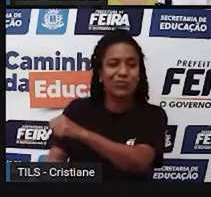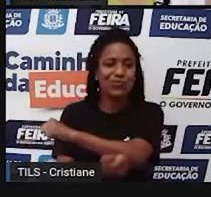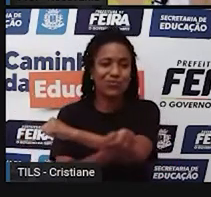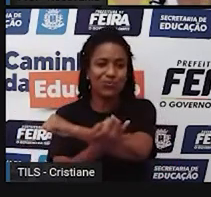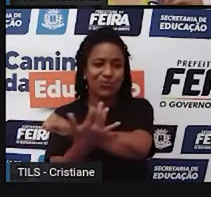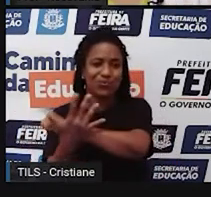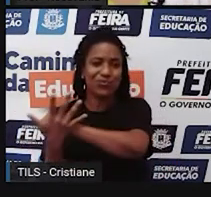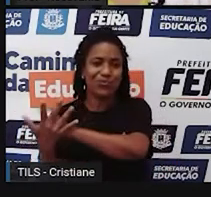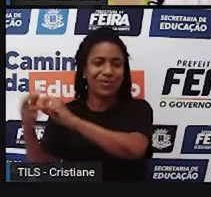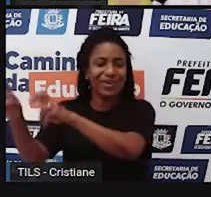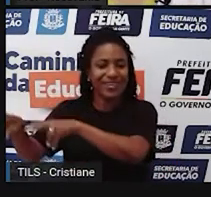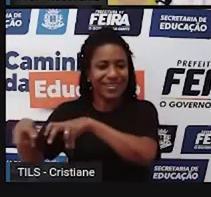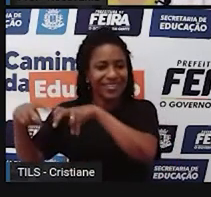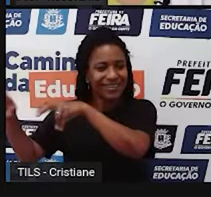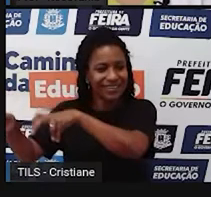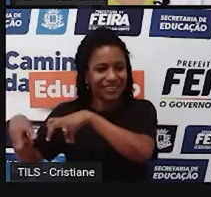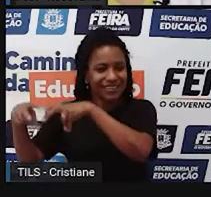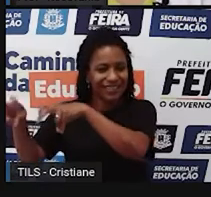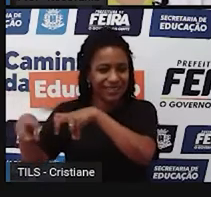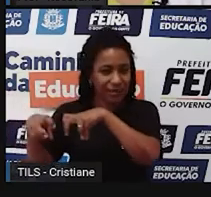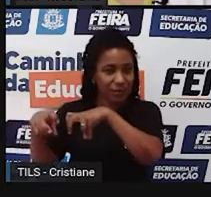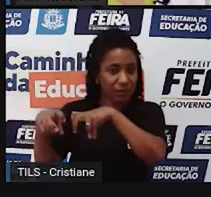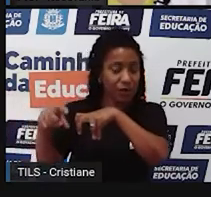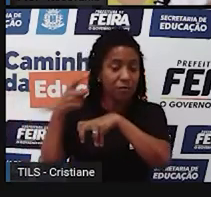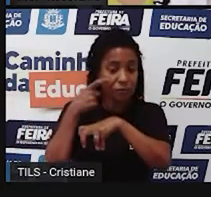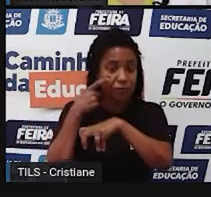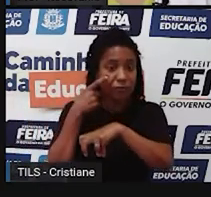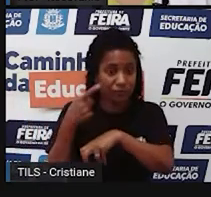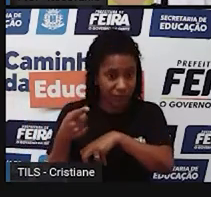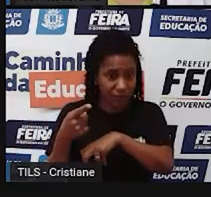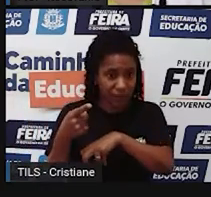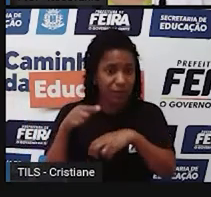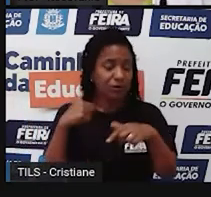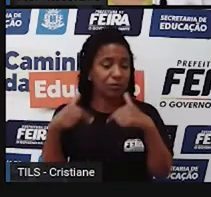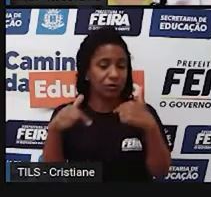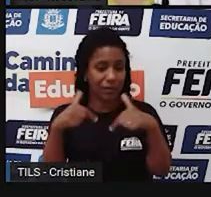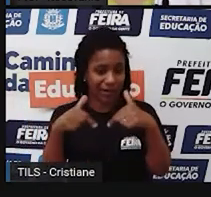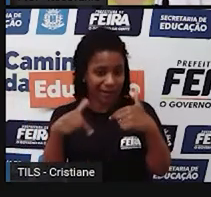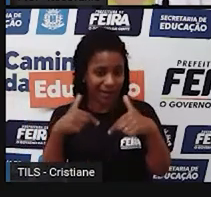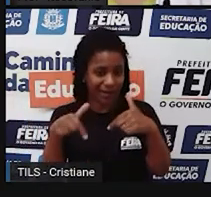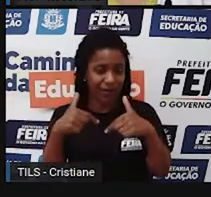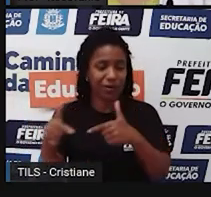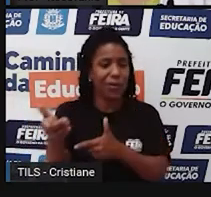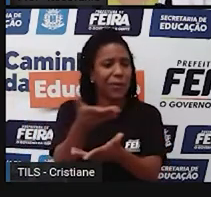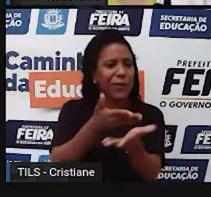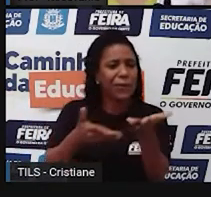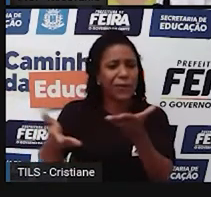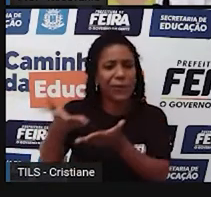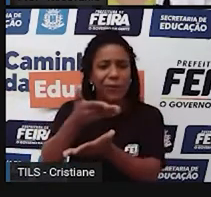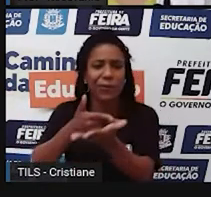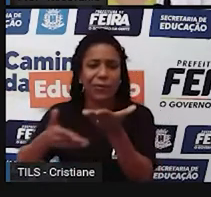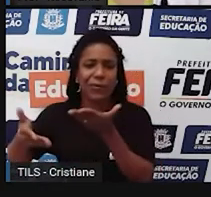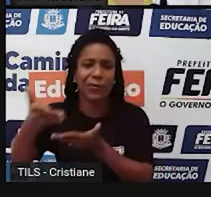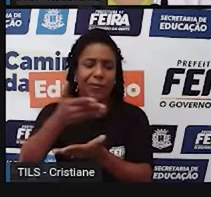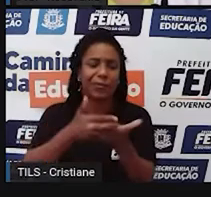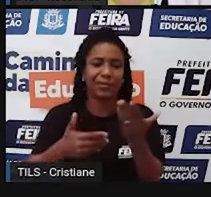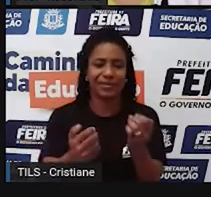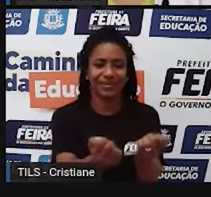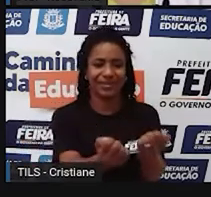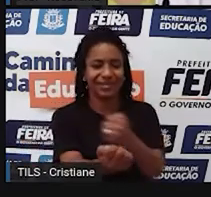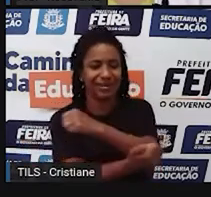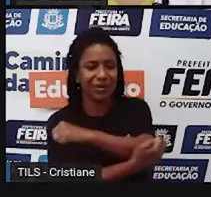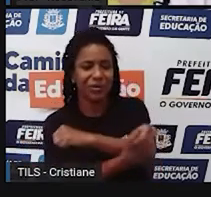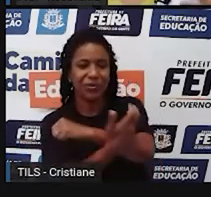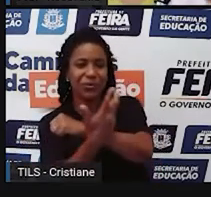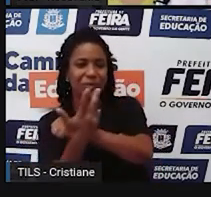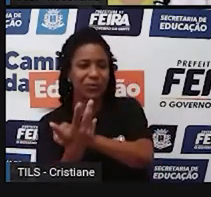nessas relações de trabalho que vocês estão vendo aí, que acabam construindo essas paisagens, as mais diversas paisagens que